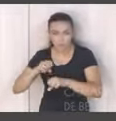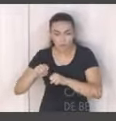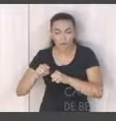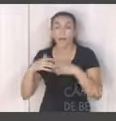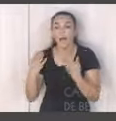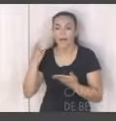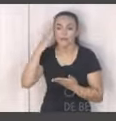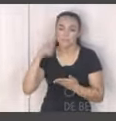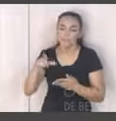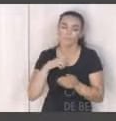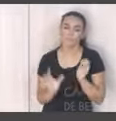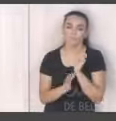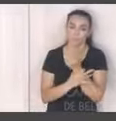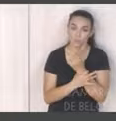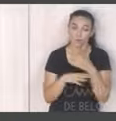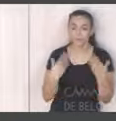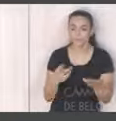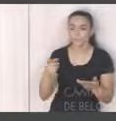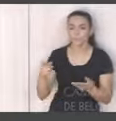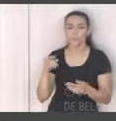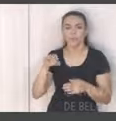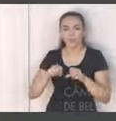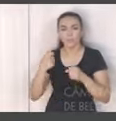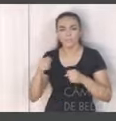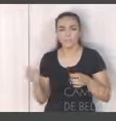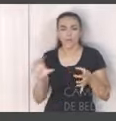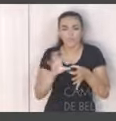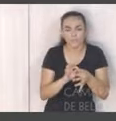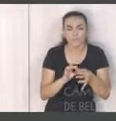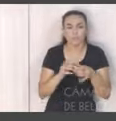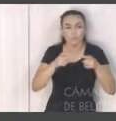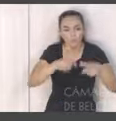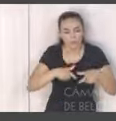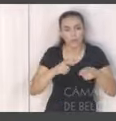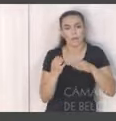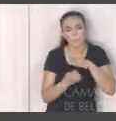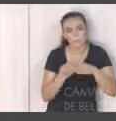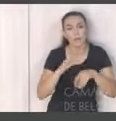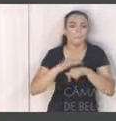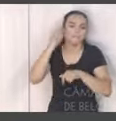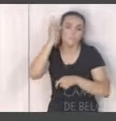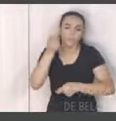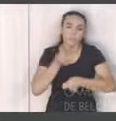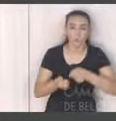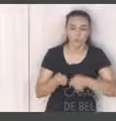catador reunido em associação em cooperativa tá certo é mais fácil o controle